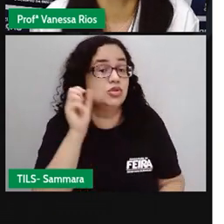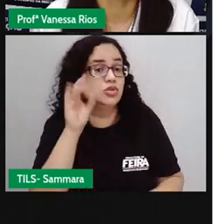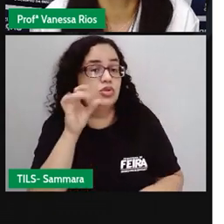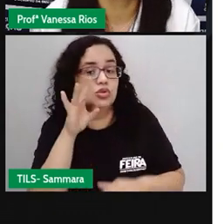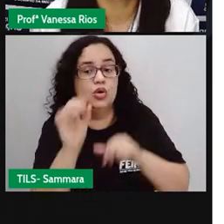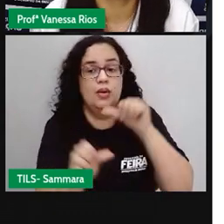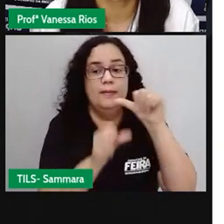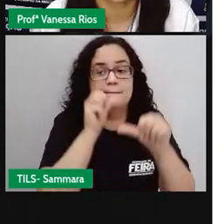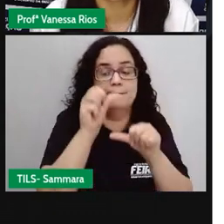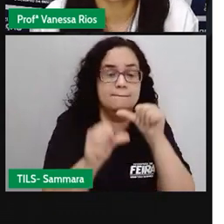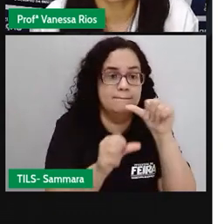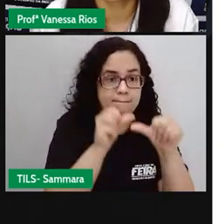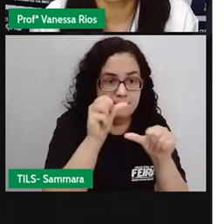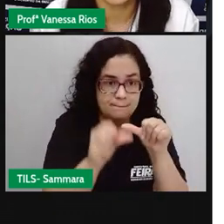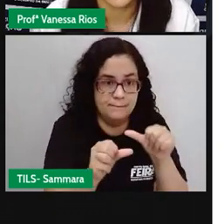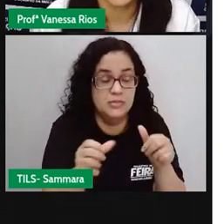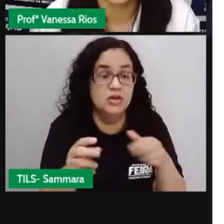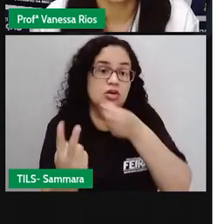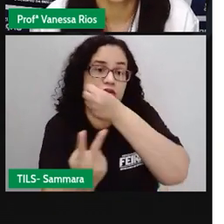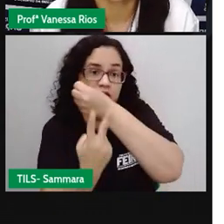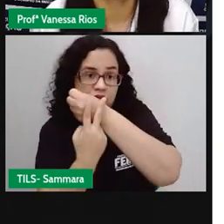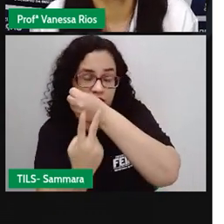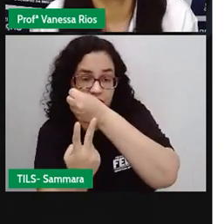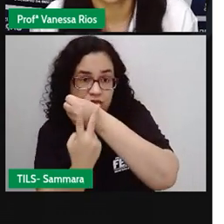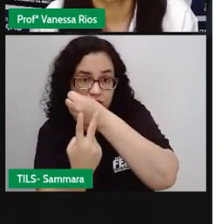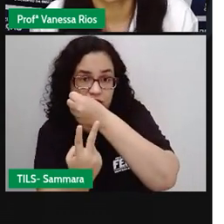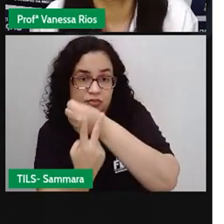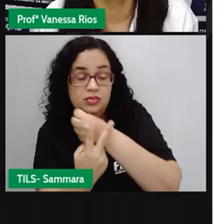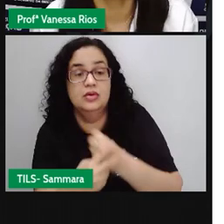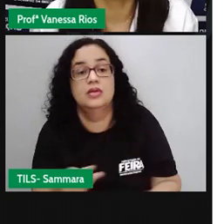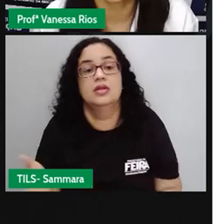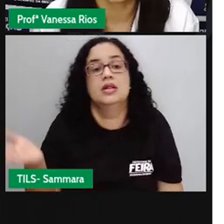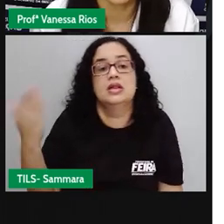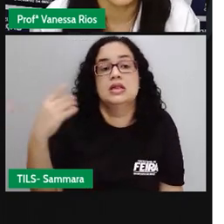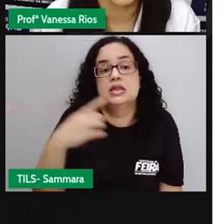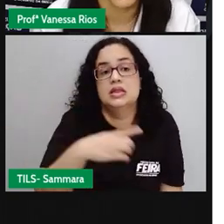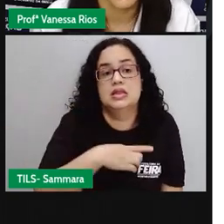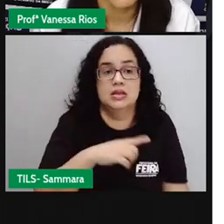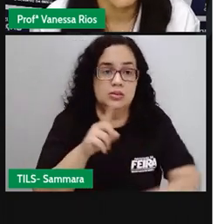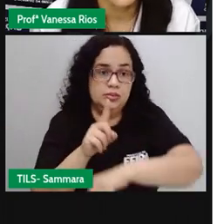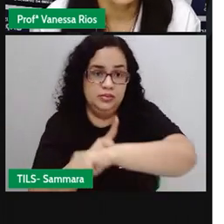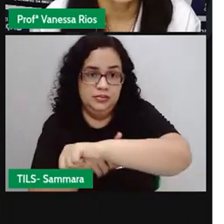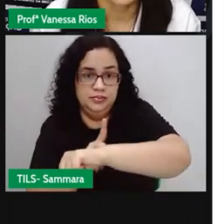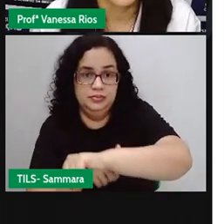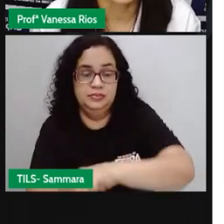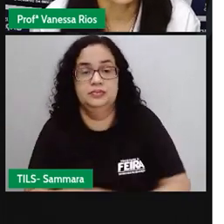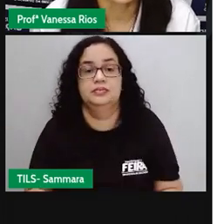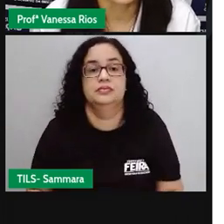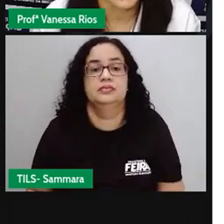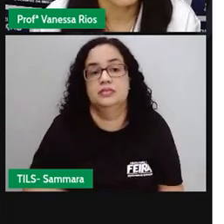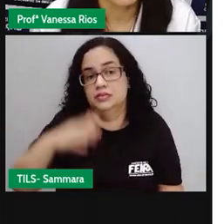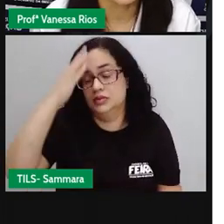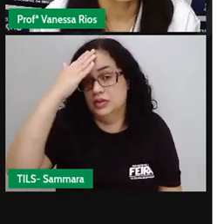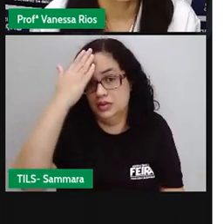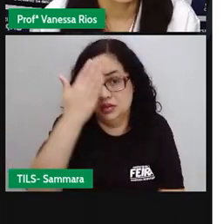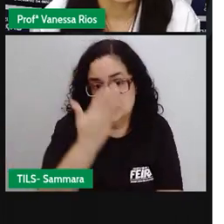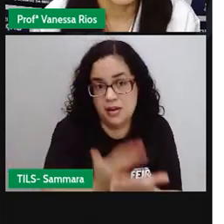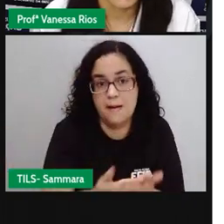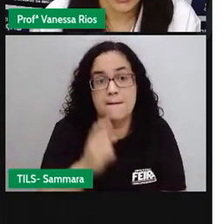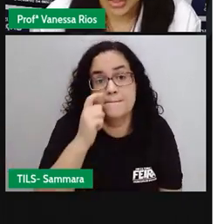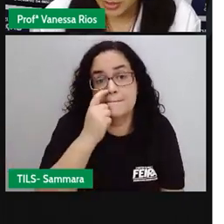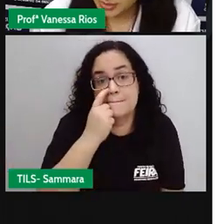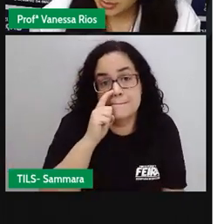modificações e as alterações no verbo de acordo ao modo e também ao texto. Então acreditava